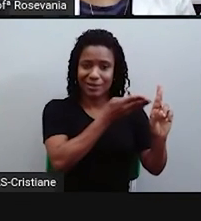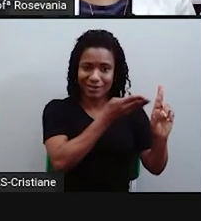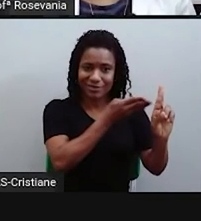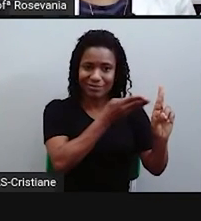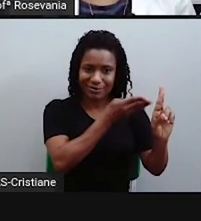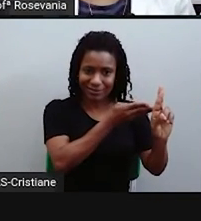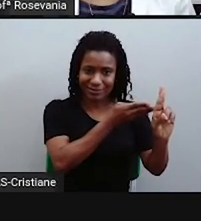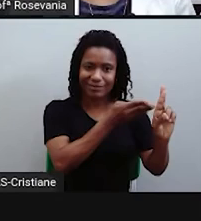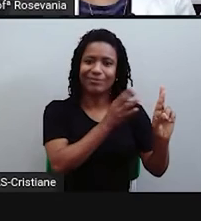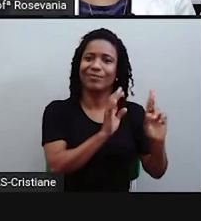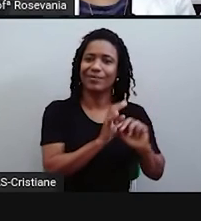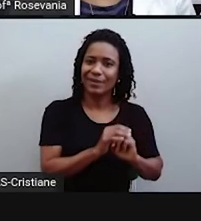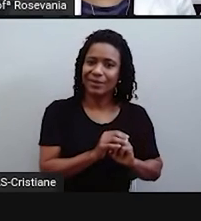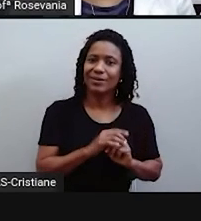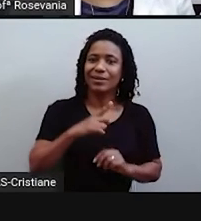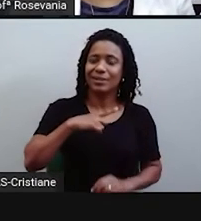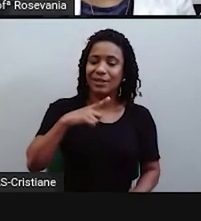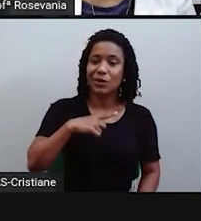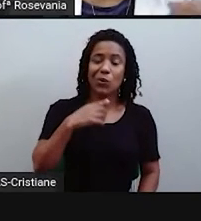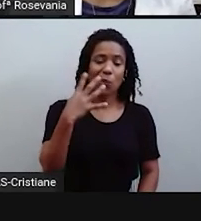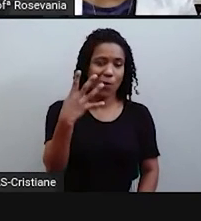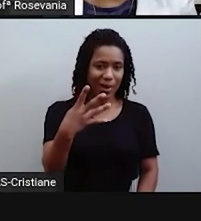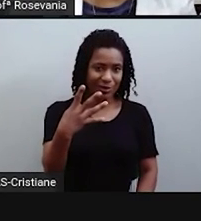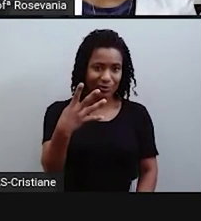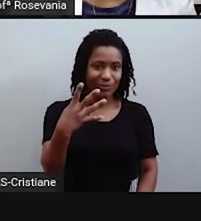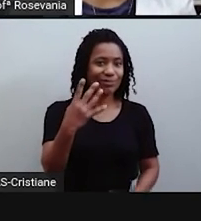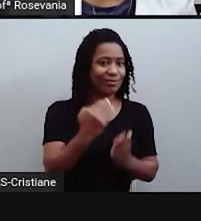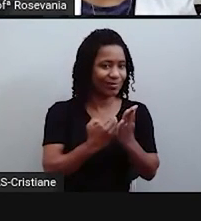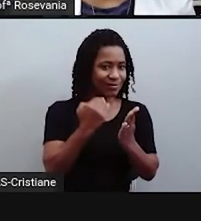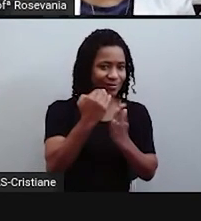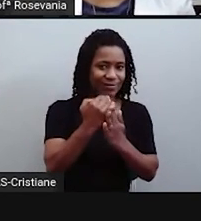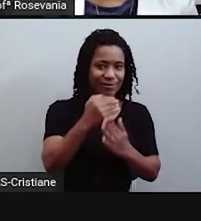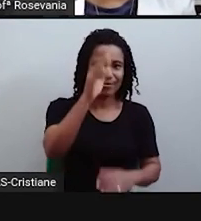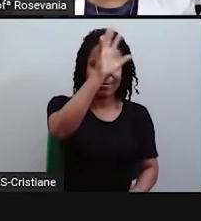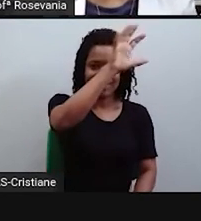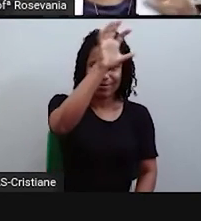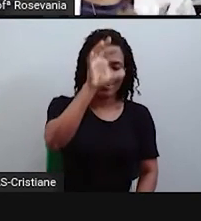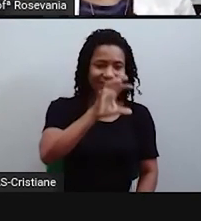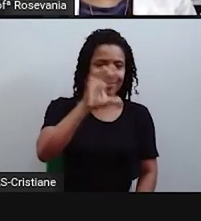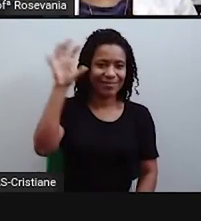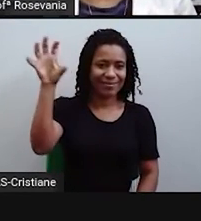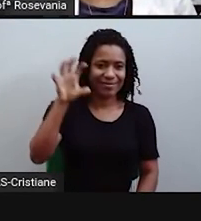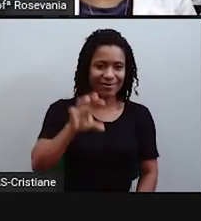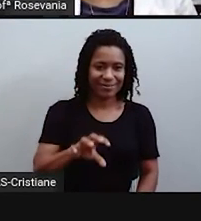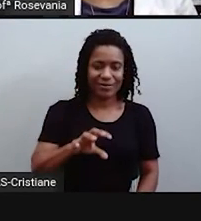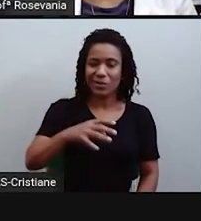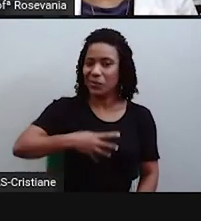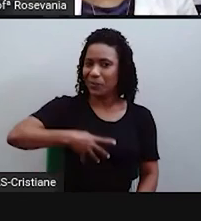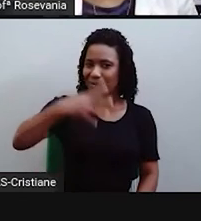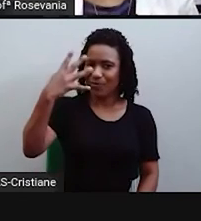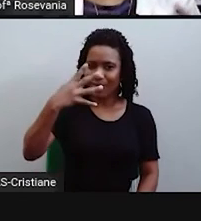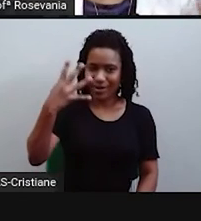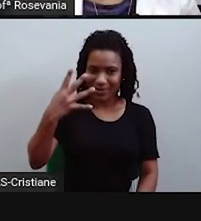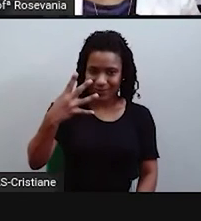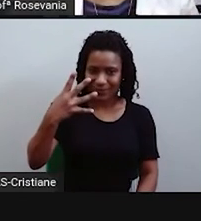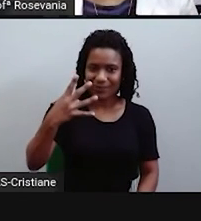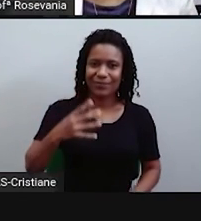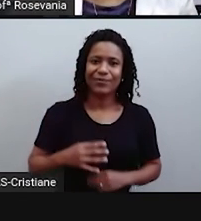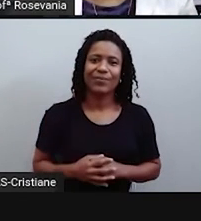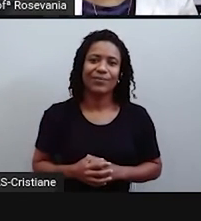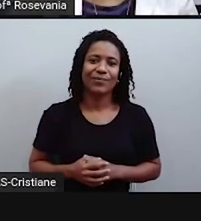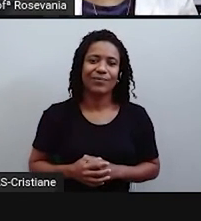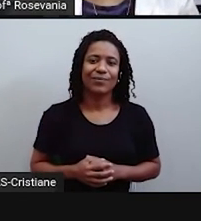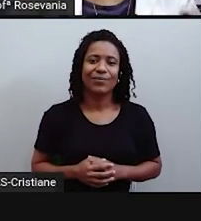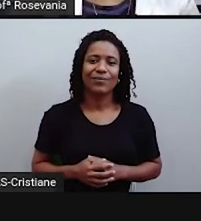também, agora aqui, quatro regiões, já também não é igual a do IBGE, que são cinco regiões. Então, ele